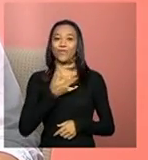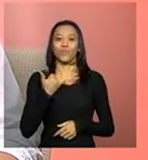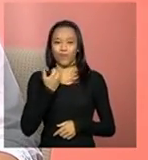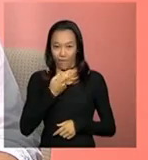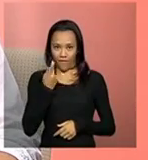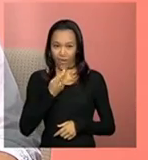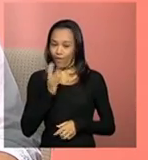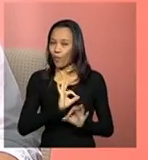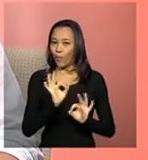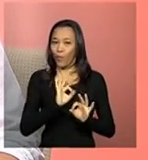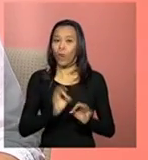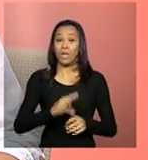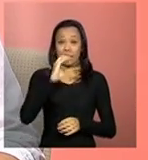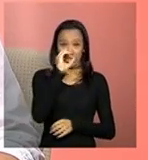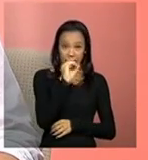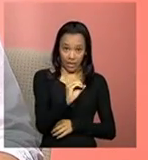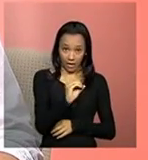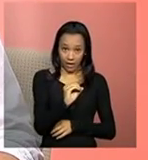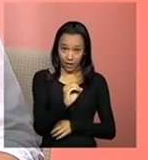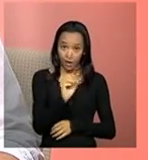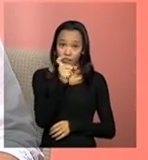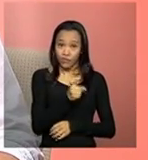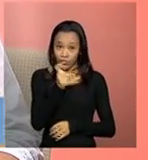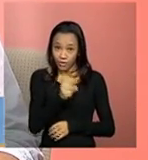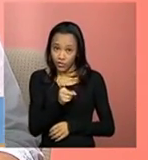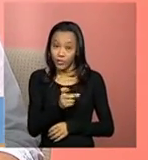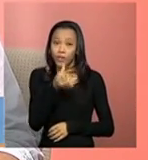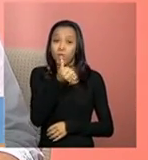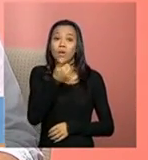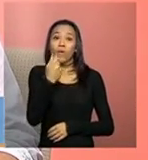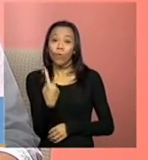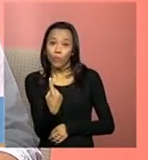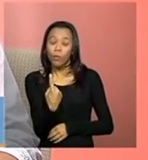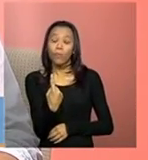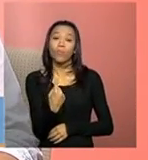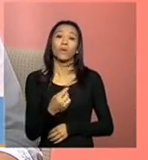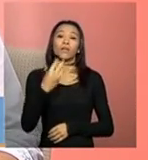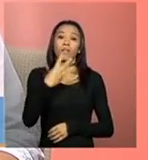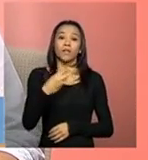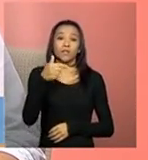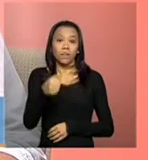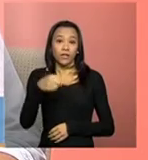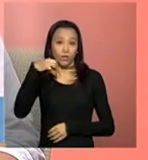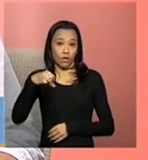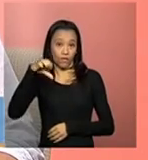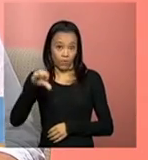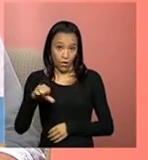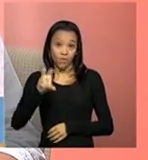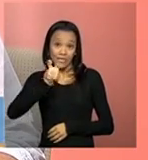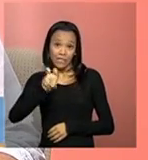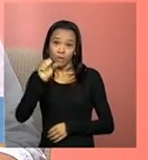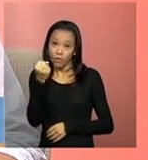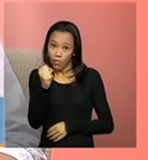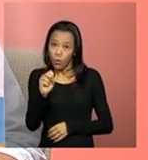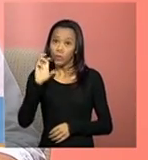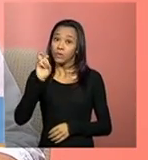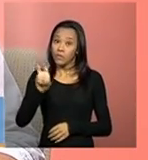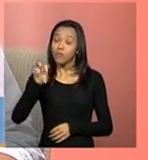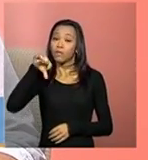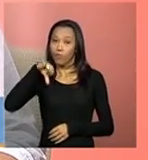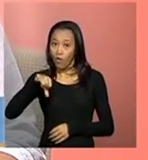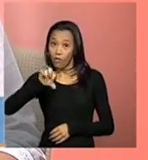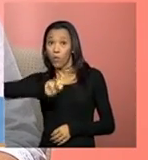bloco, é o 0, a operadora, 61-3799-5859